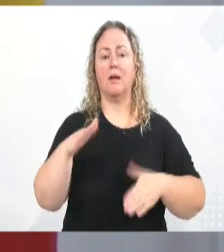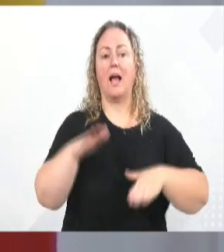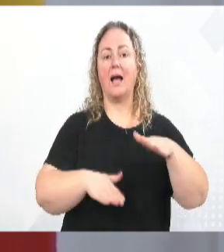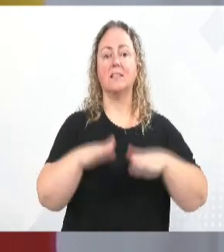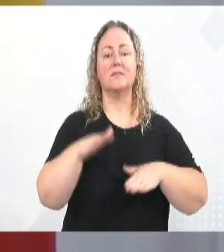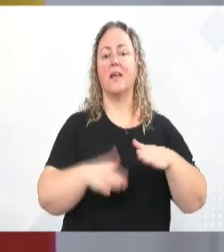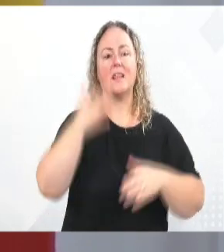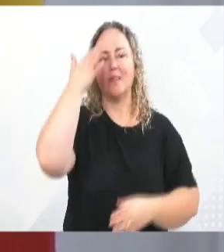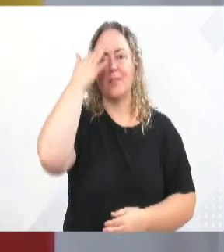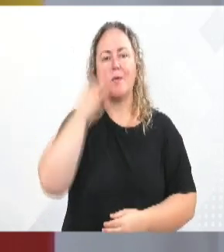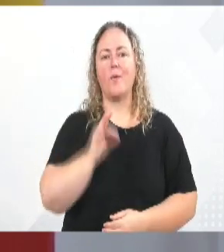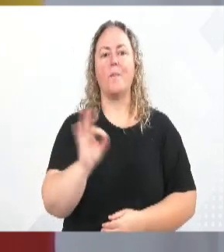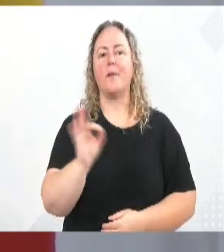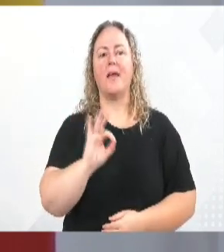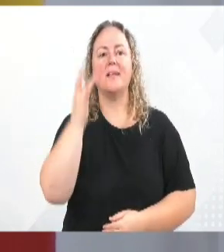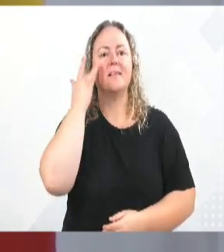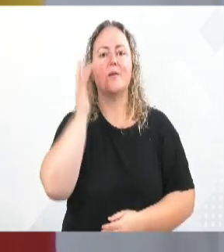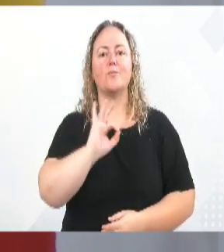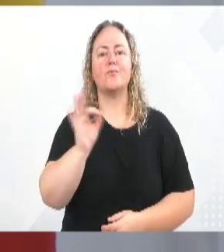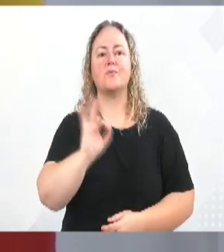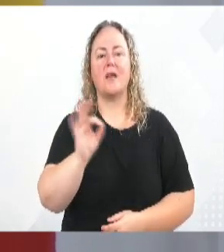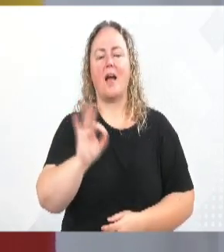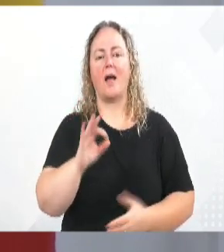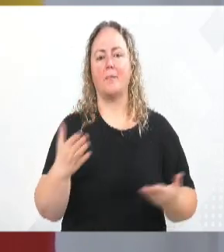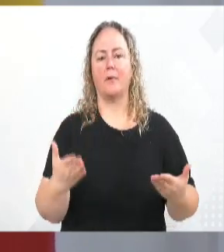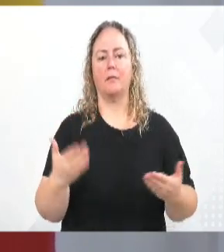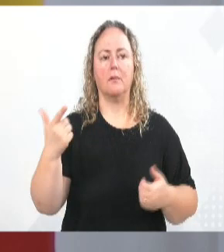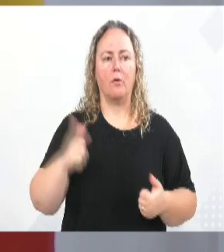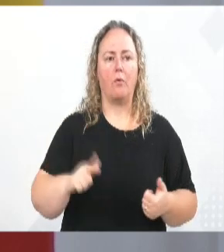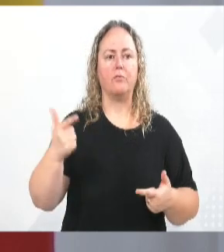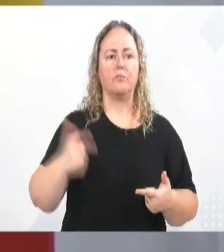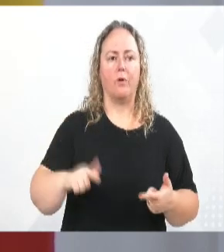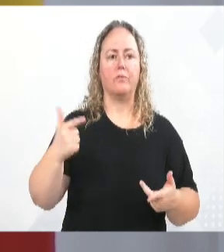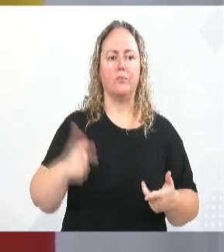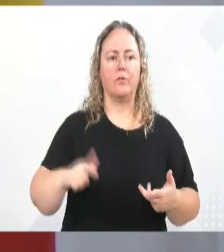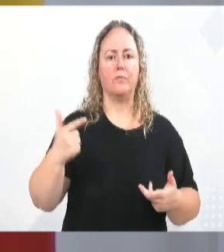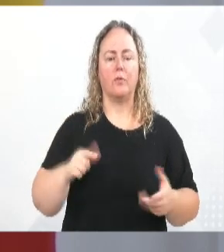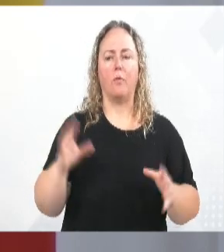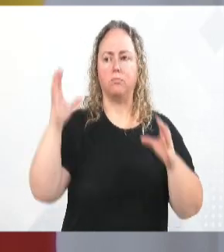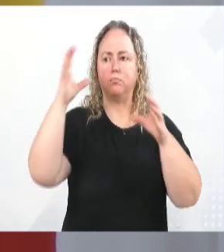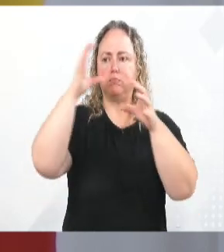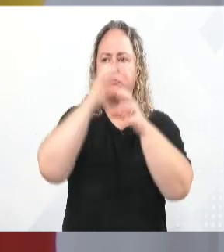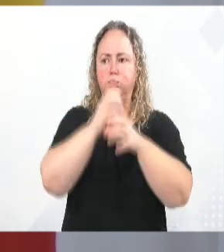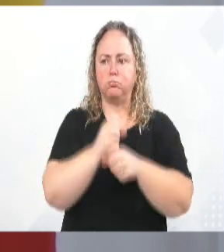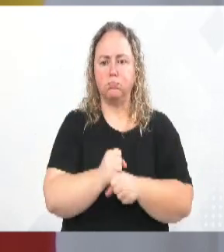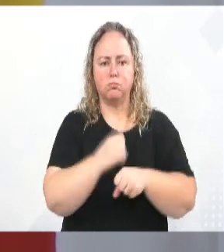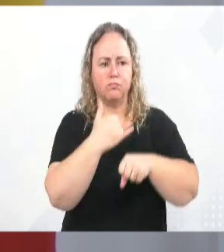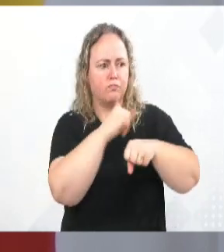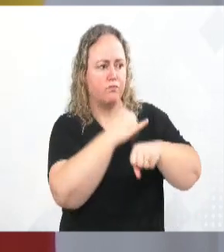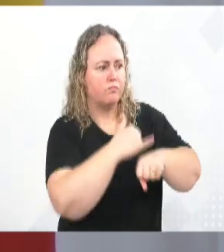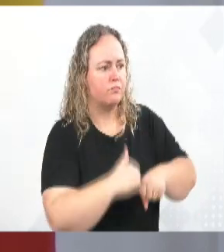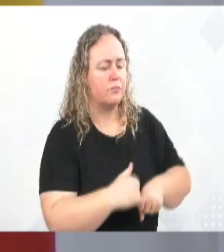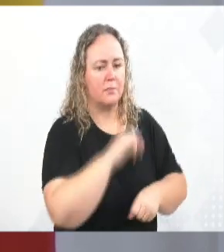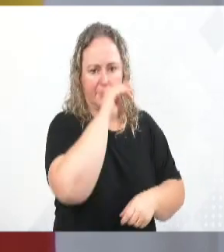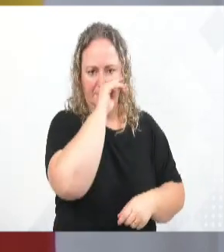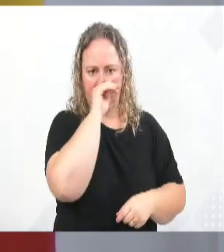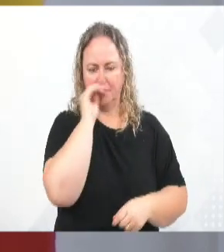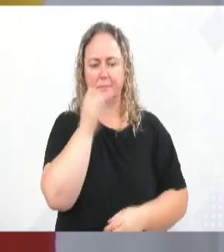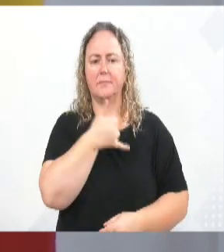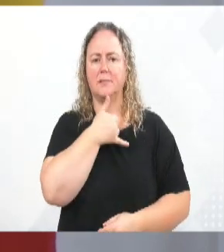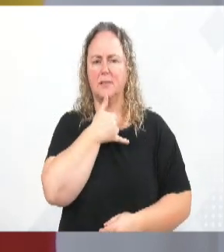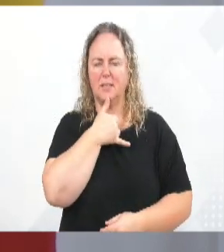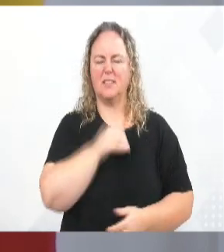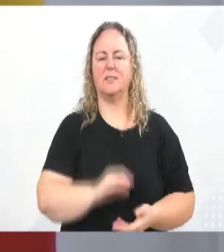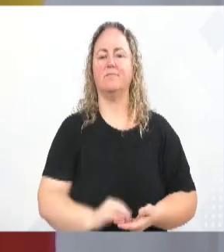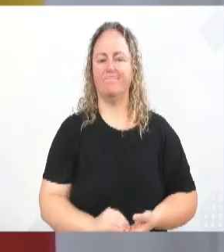não têm noção, acham que é um ato isolado, só que esse ato isolado reiterado por tanta gente gera esse grande problema que a gente tem. E é muito triste a gente ter